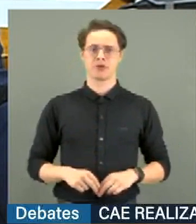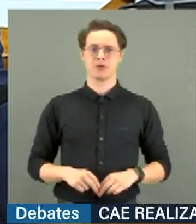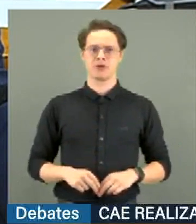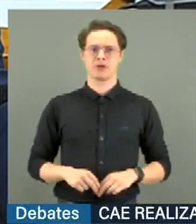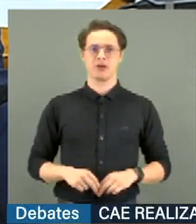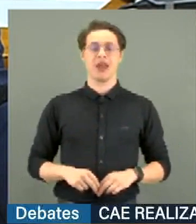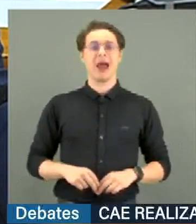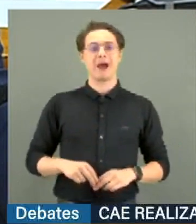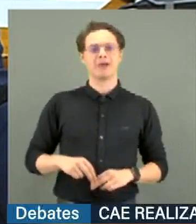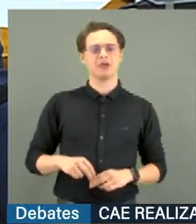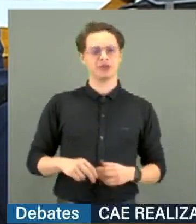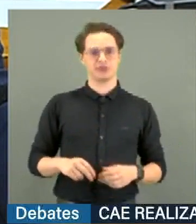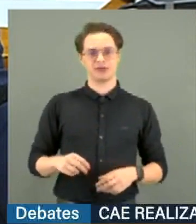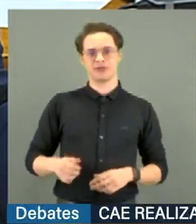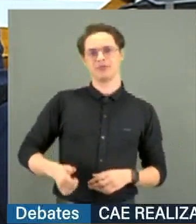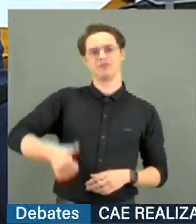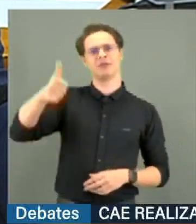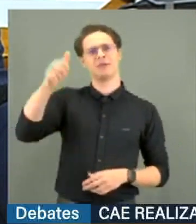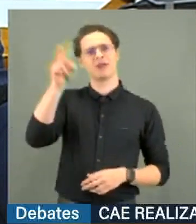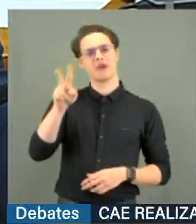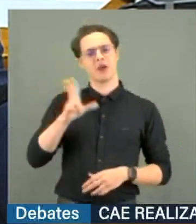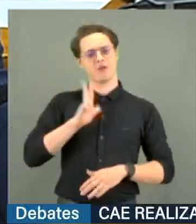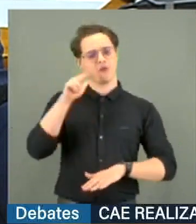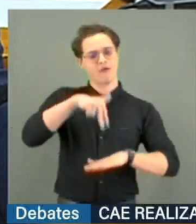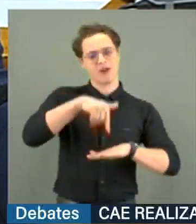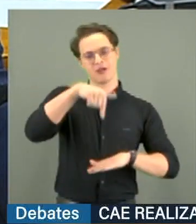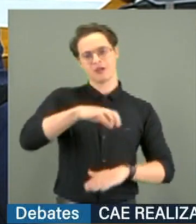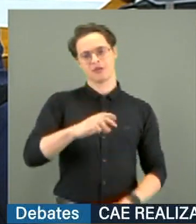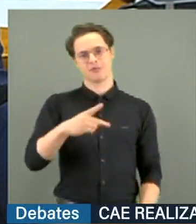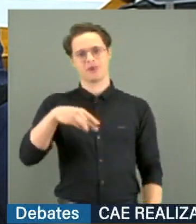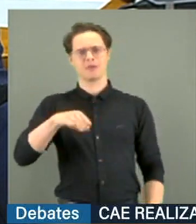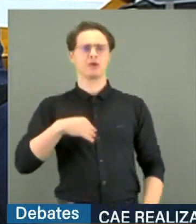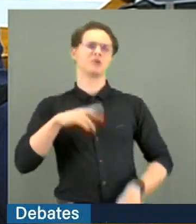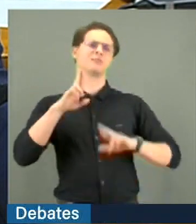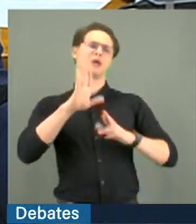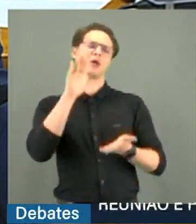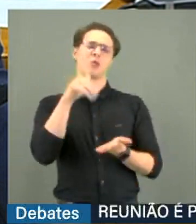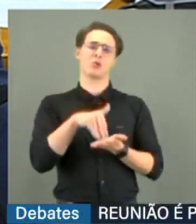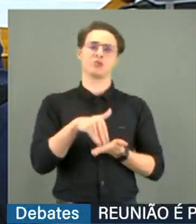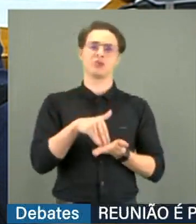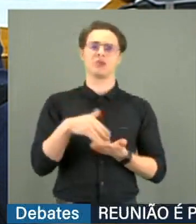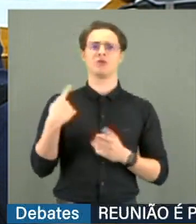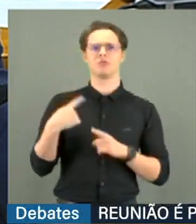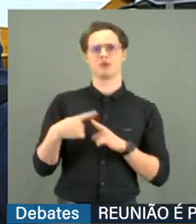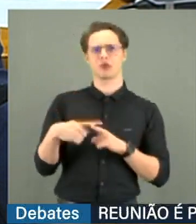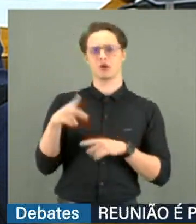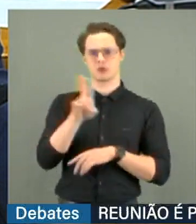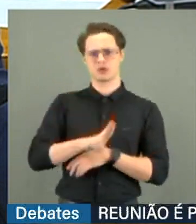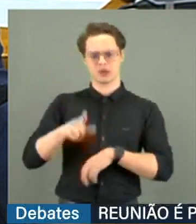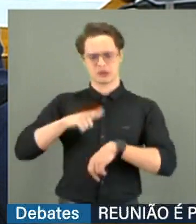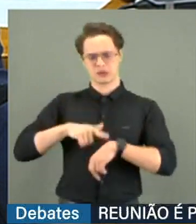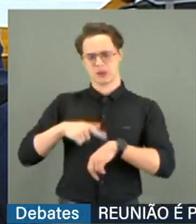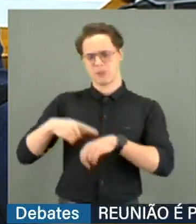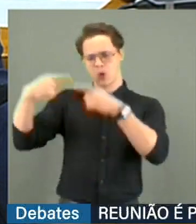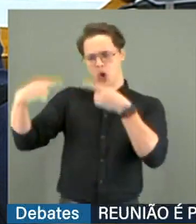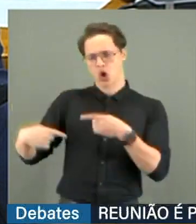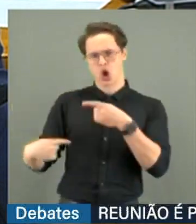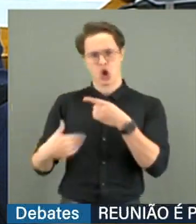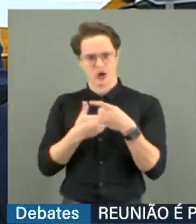na CPMI e espero que seja a última. Porque, para usar o tempo da oposição,